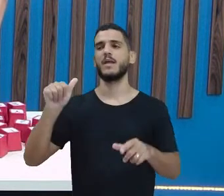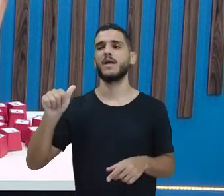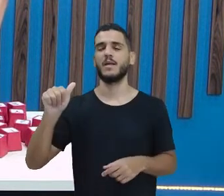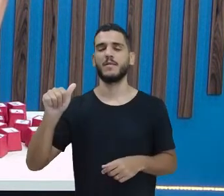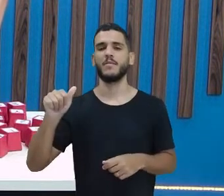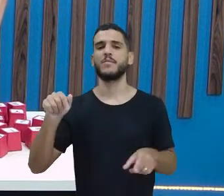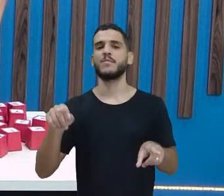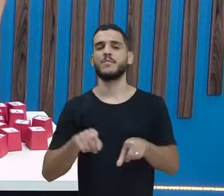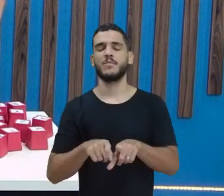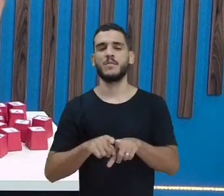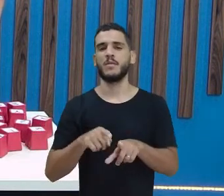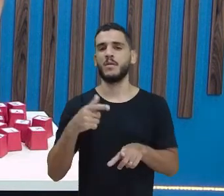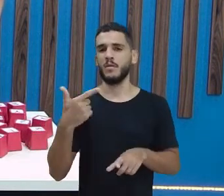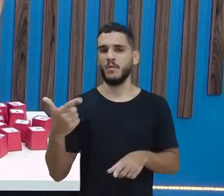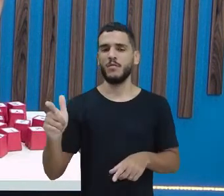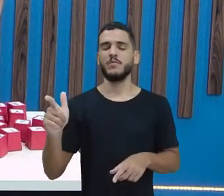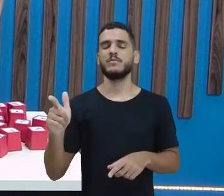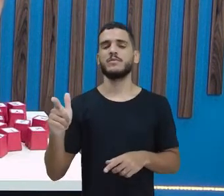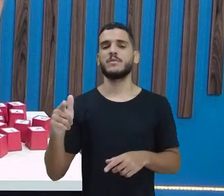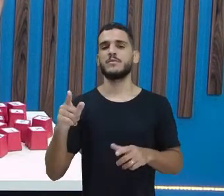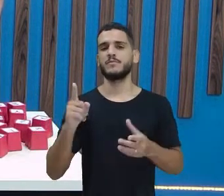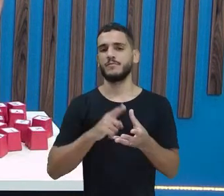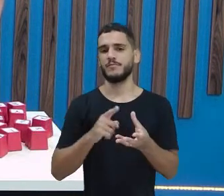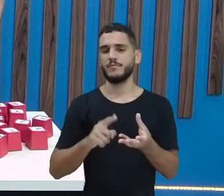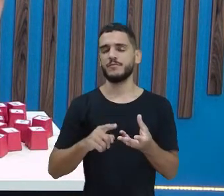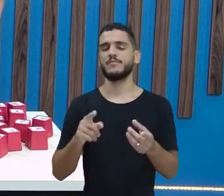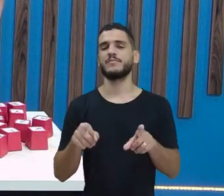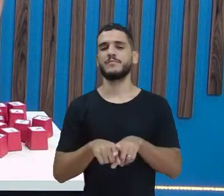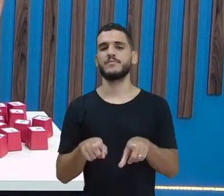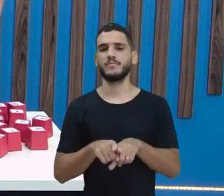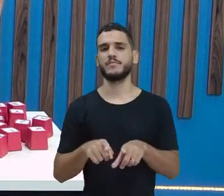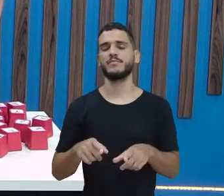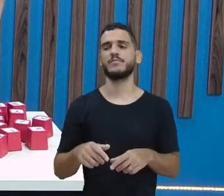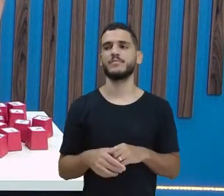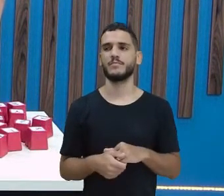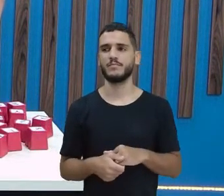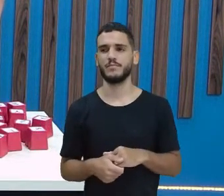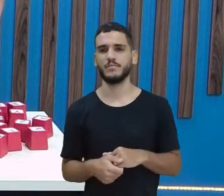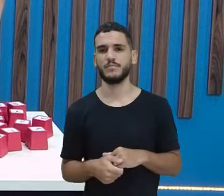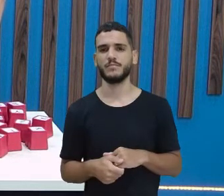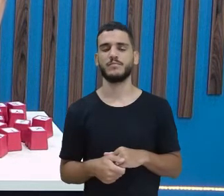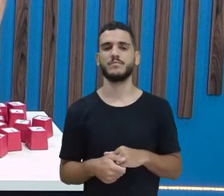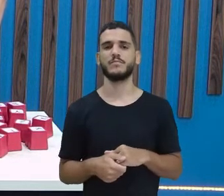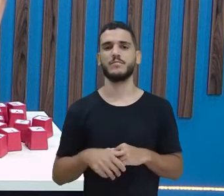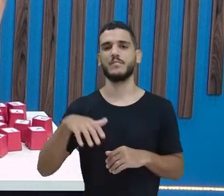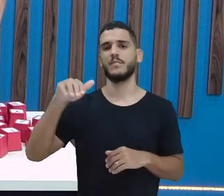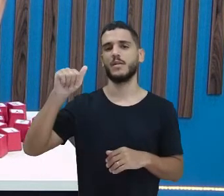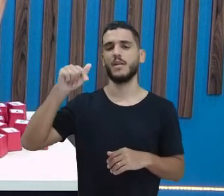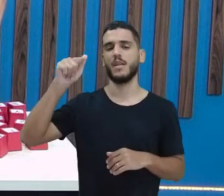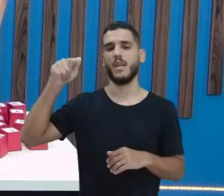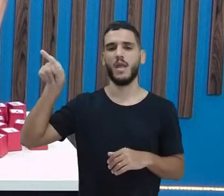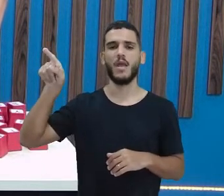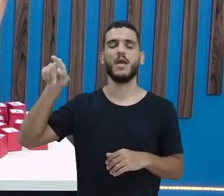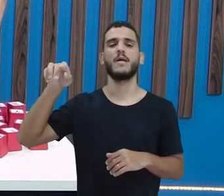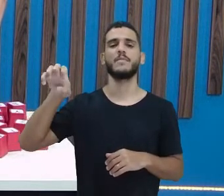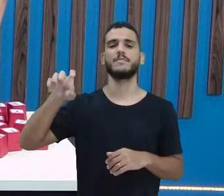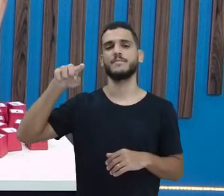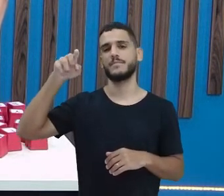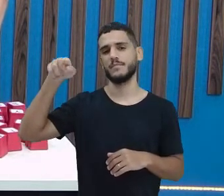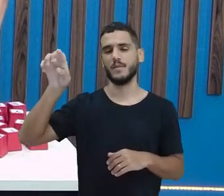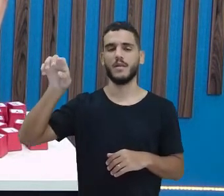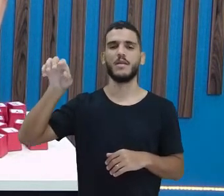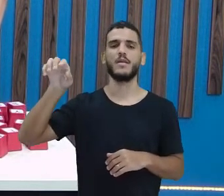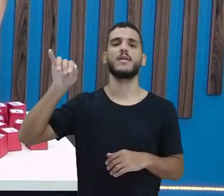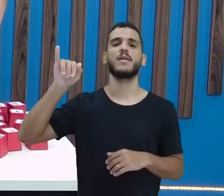eu tenho em outras vogais também, tá? Eu tenho AN, E, I, O,